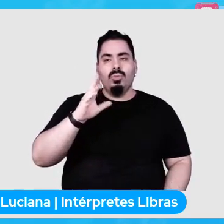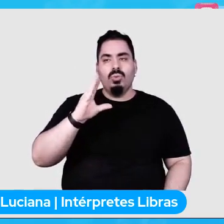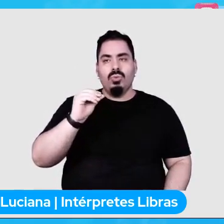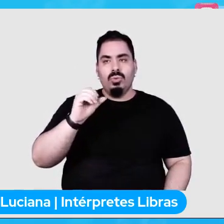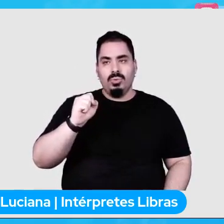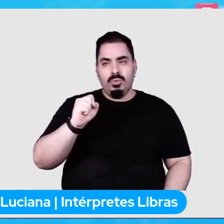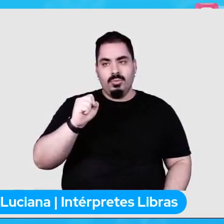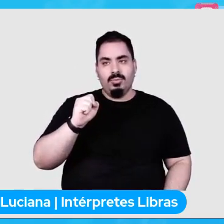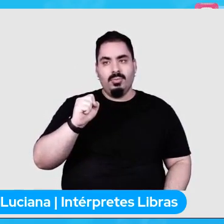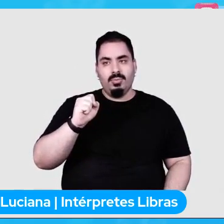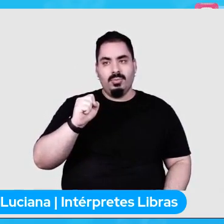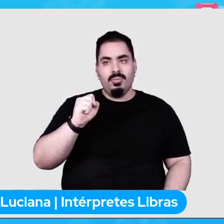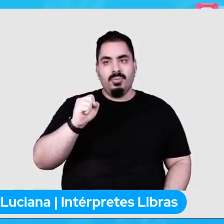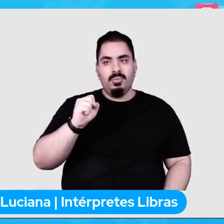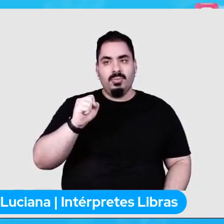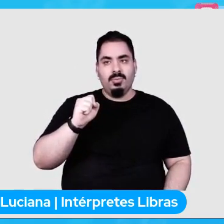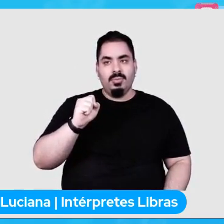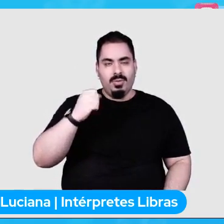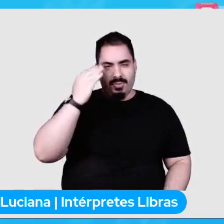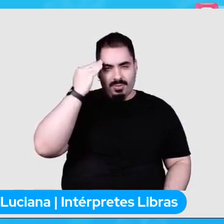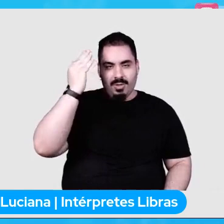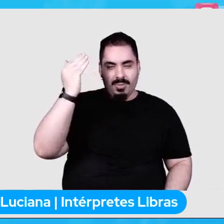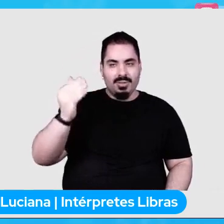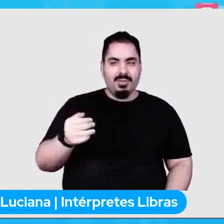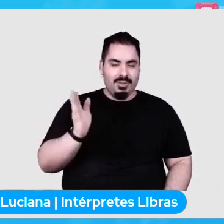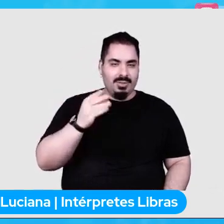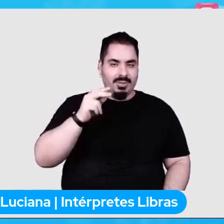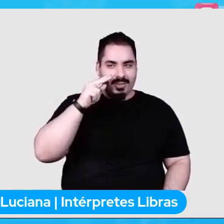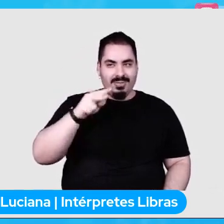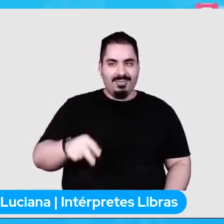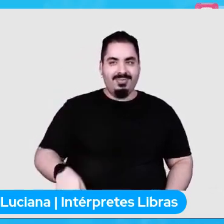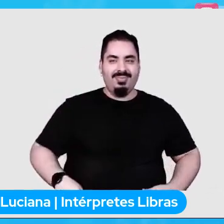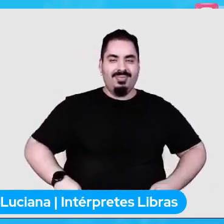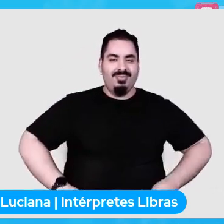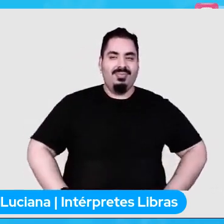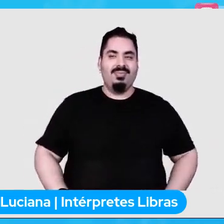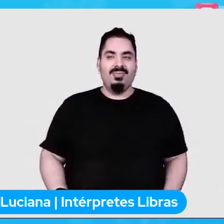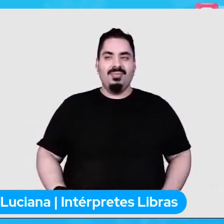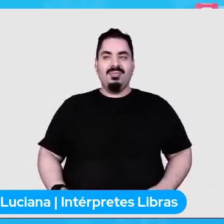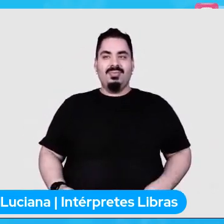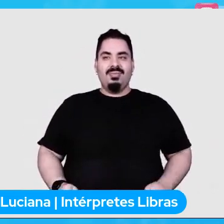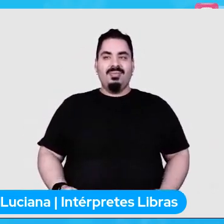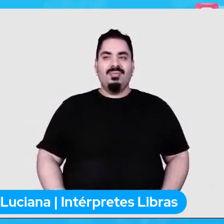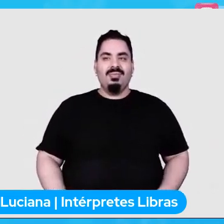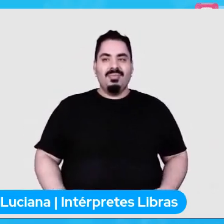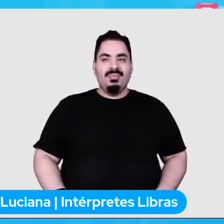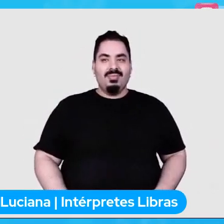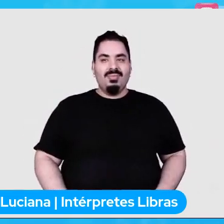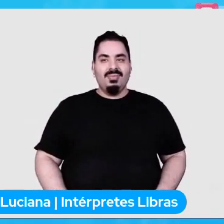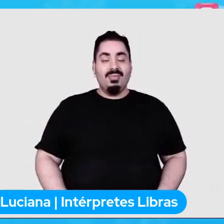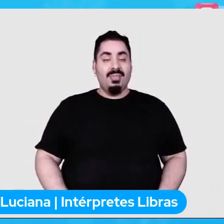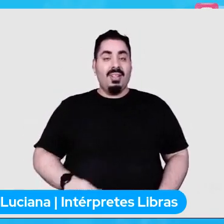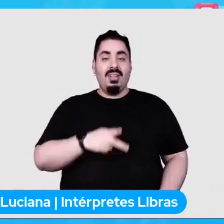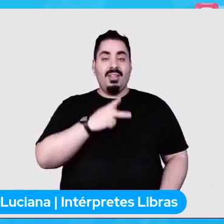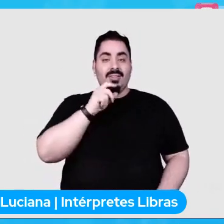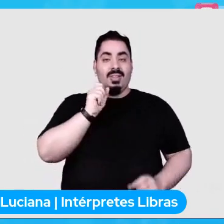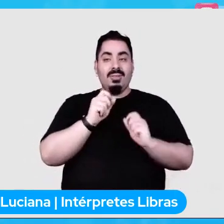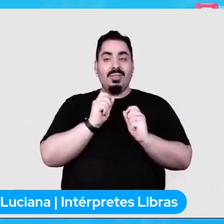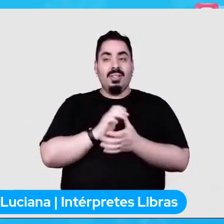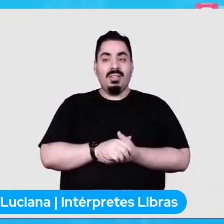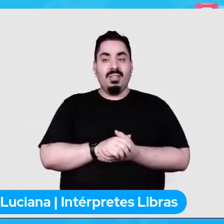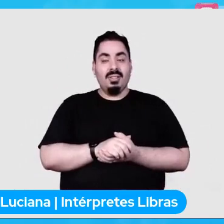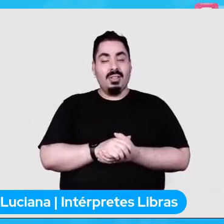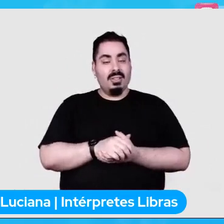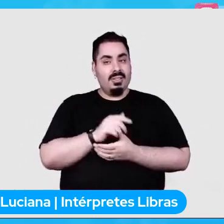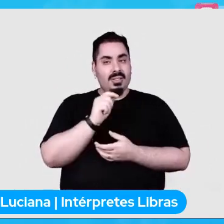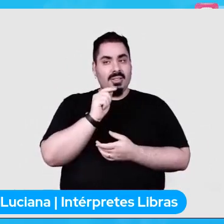pra ver famosinha já ouvi falar tá joia é o Kudukos falou o seguinte isso ao fundo